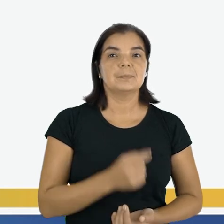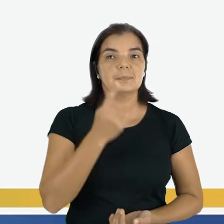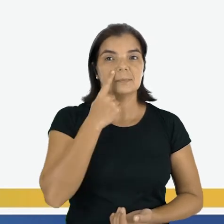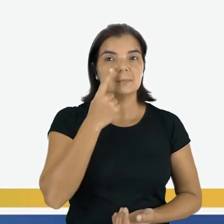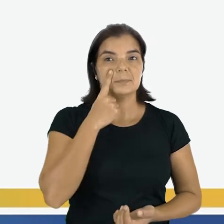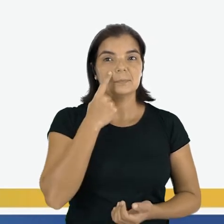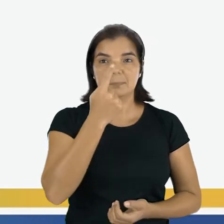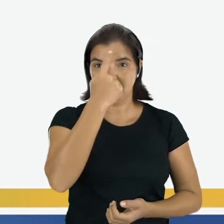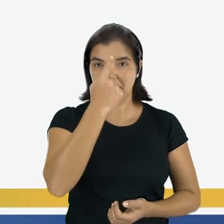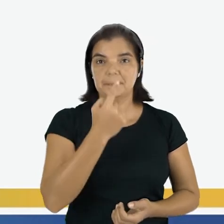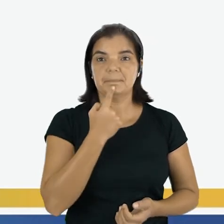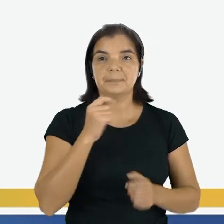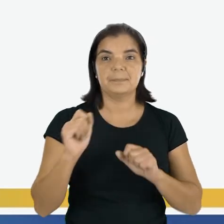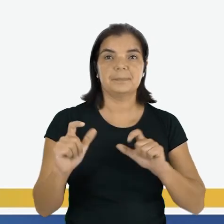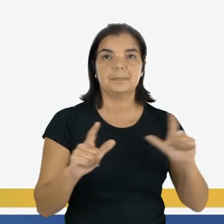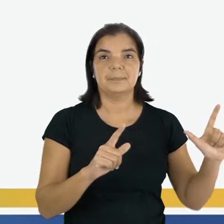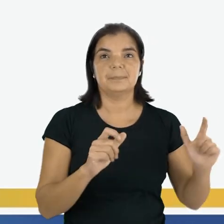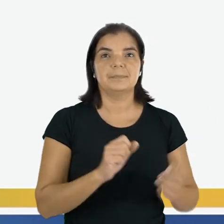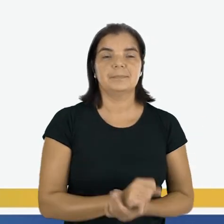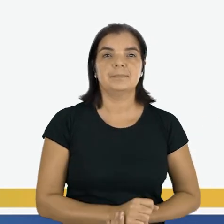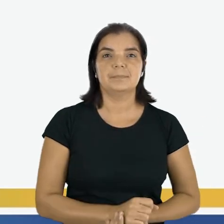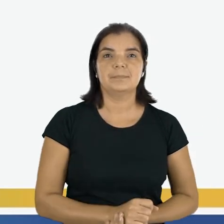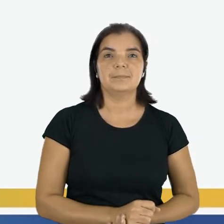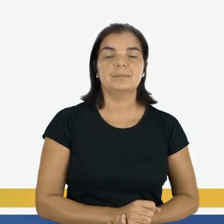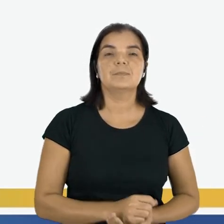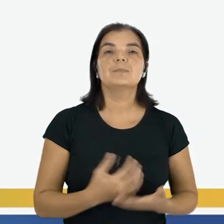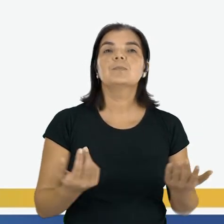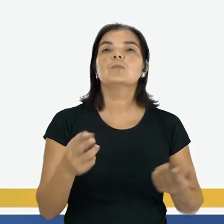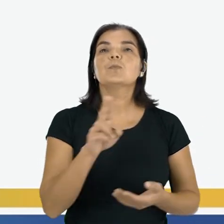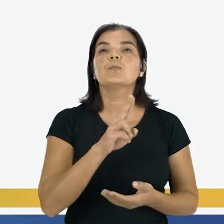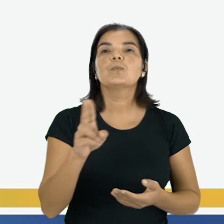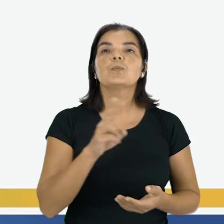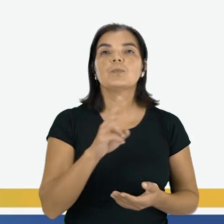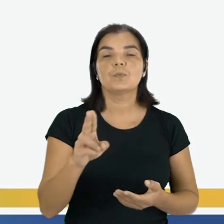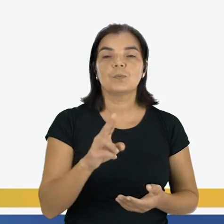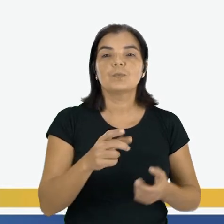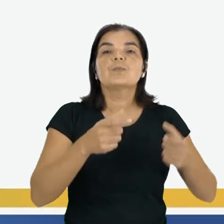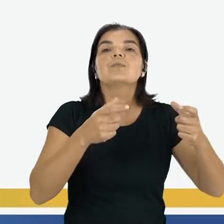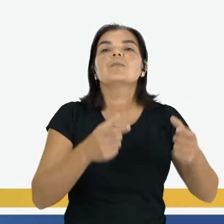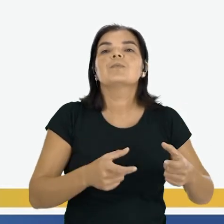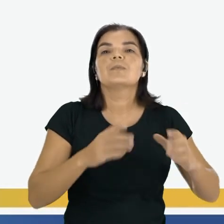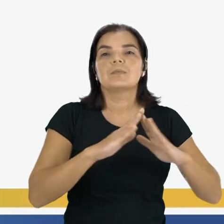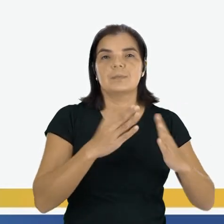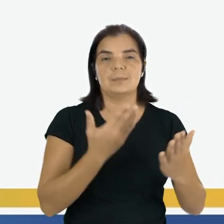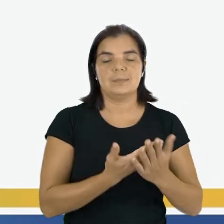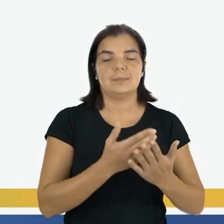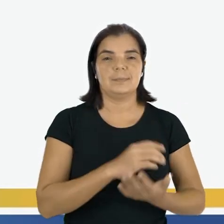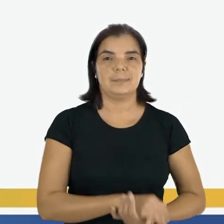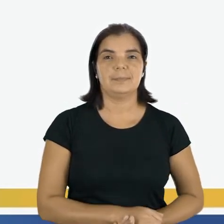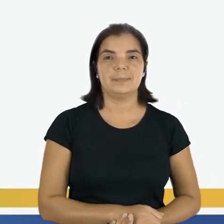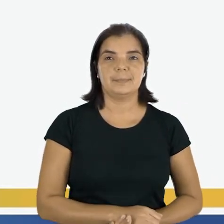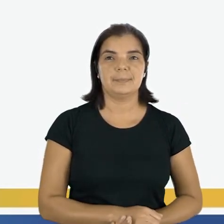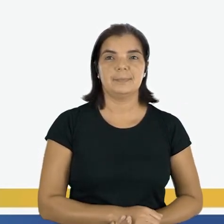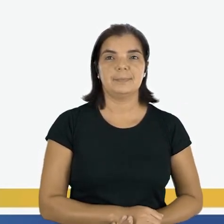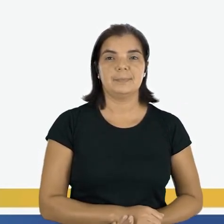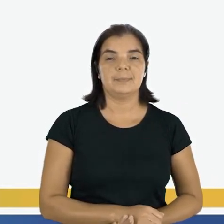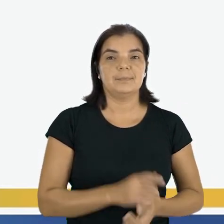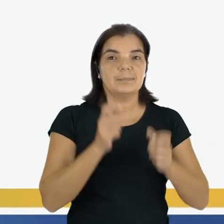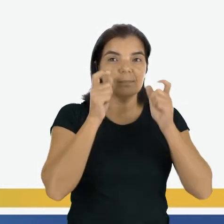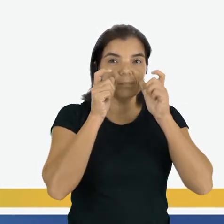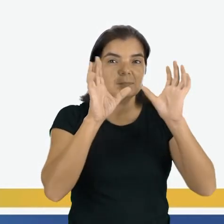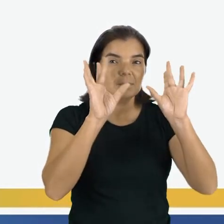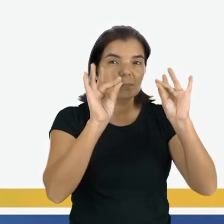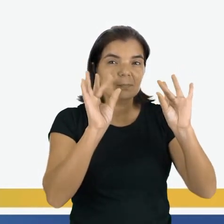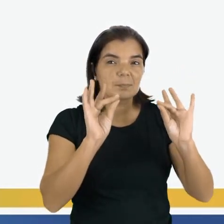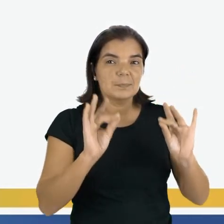Observe a cena. Qual o nome desta dependência da escola? Observe com bastante